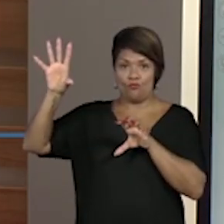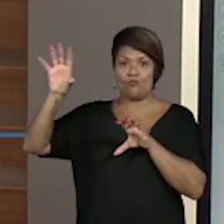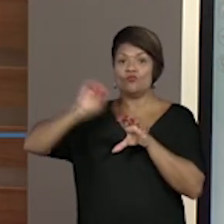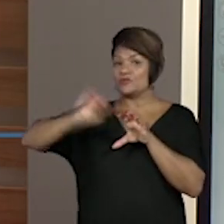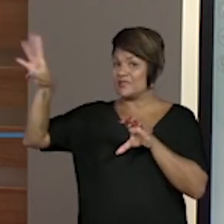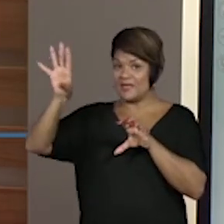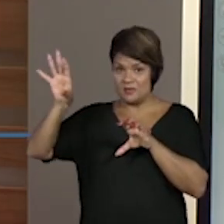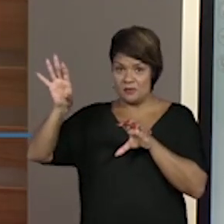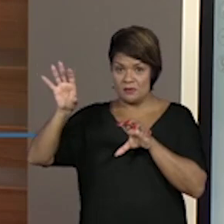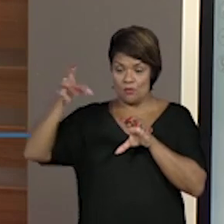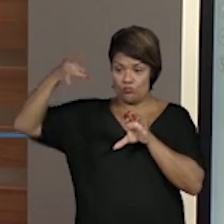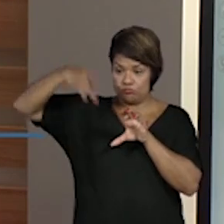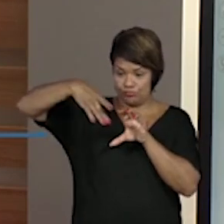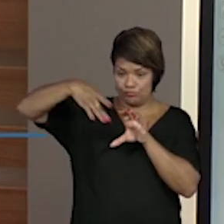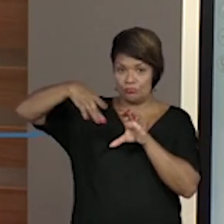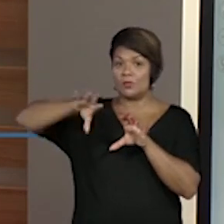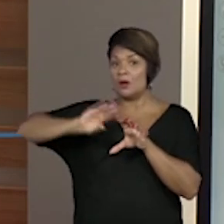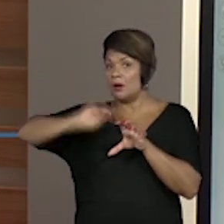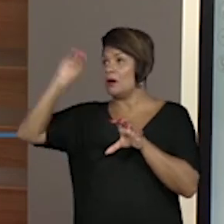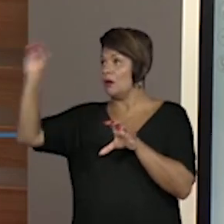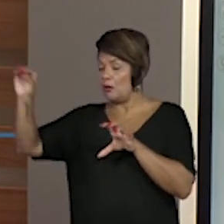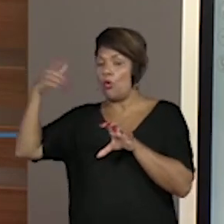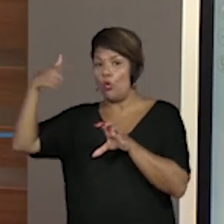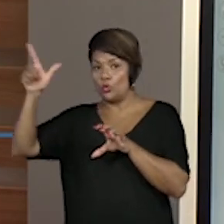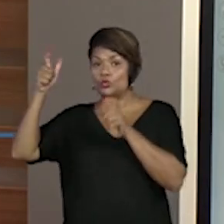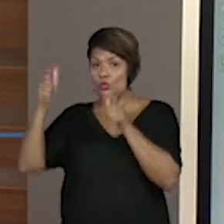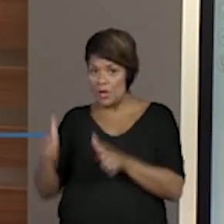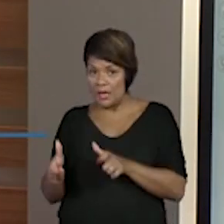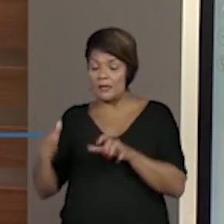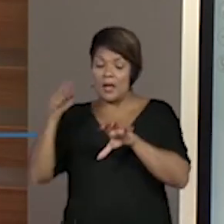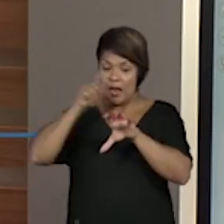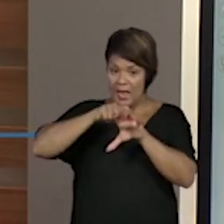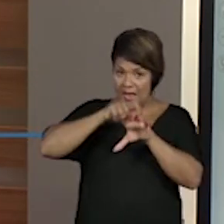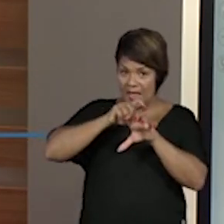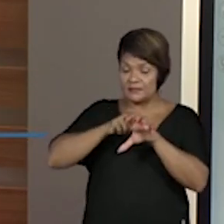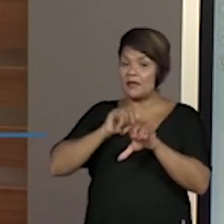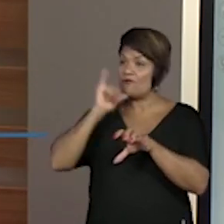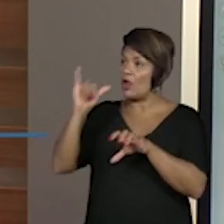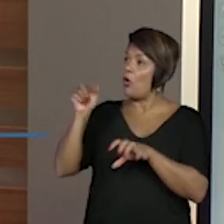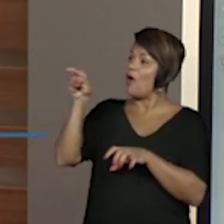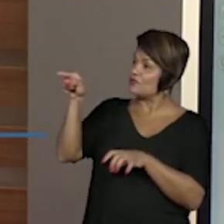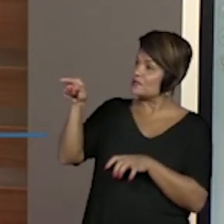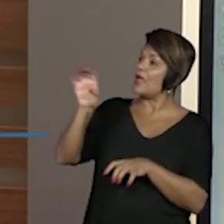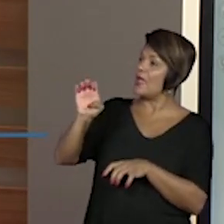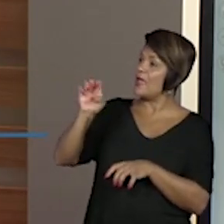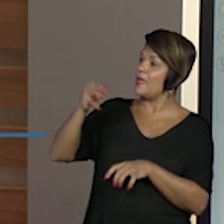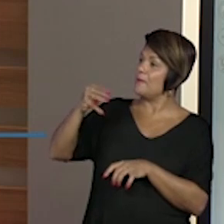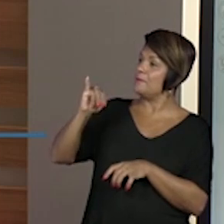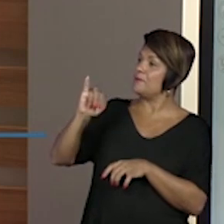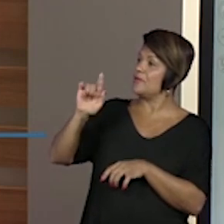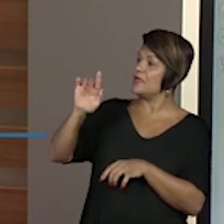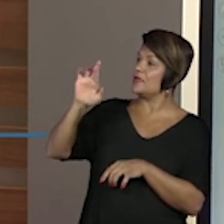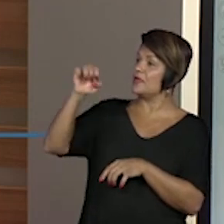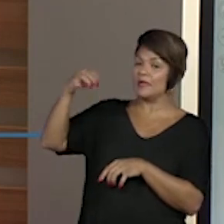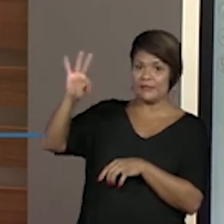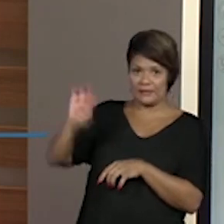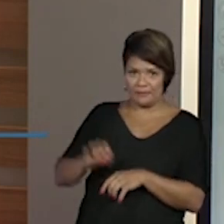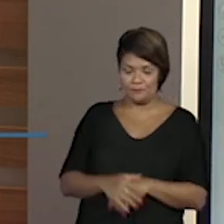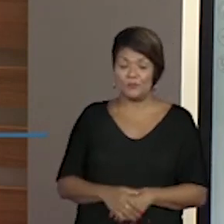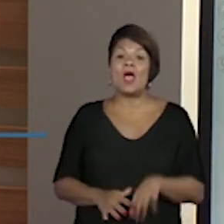estão aqui, eu sou um emigrante. Eu saí do meu lugar de origem e estou em um outro lugar. Agora, quando eu falo